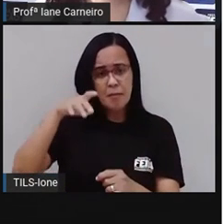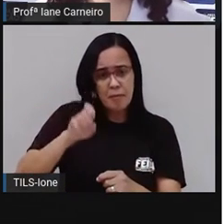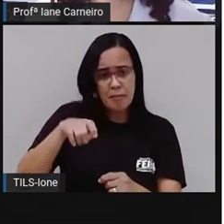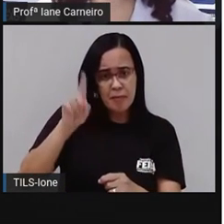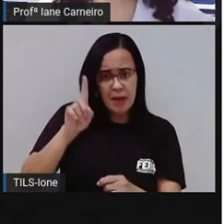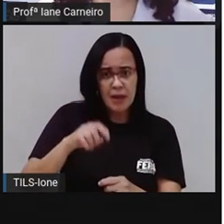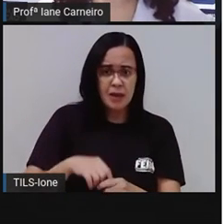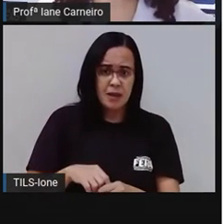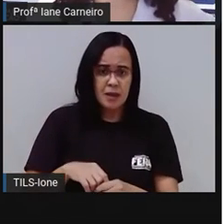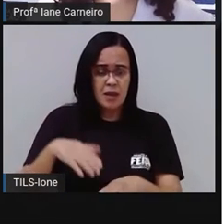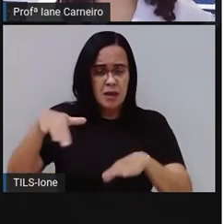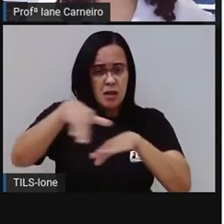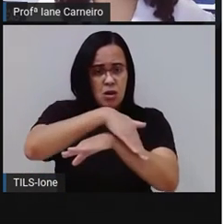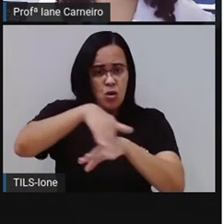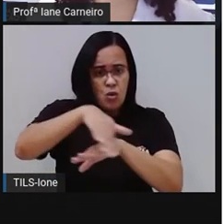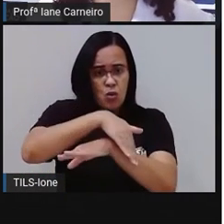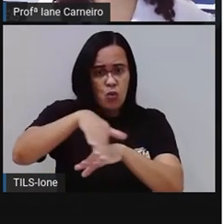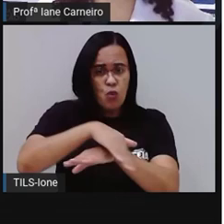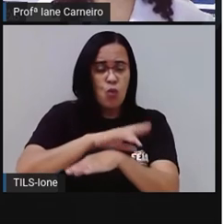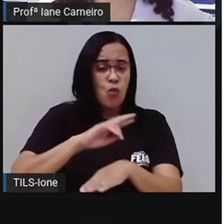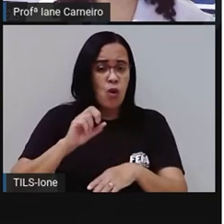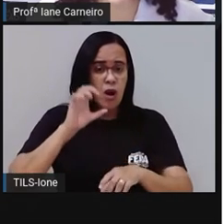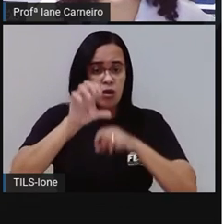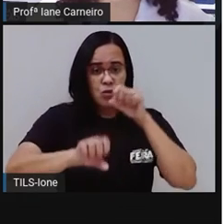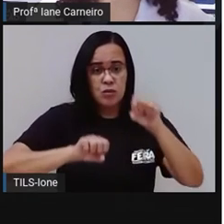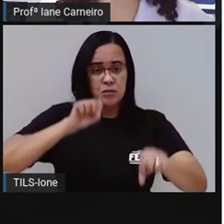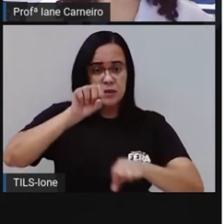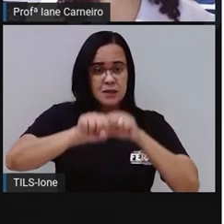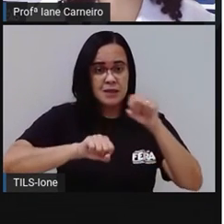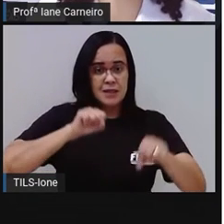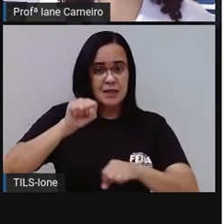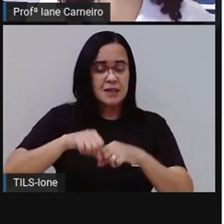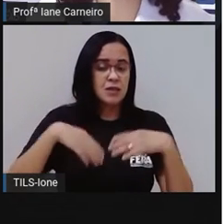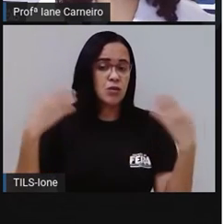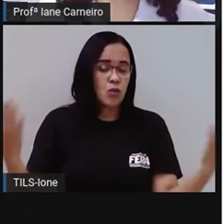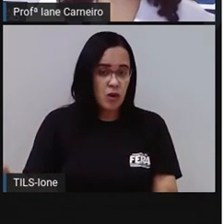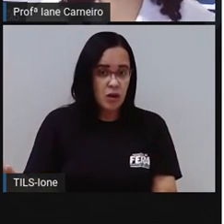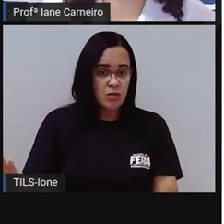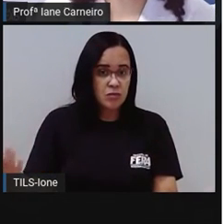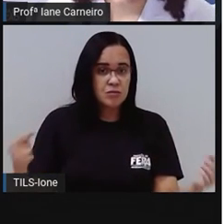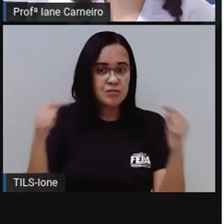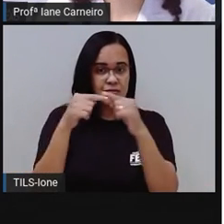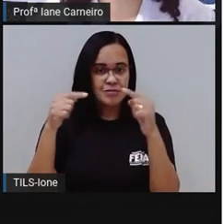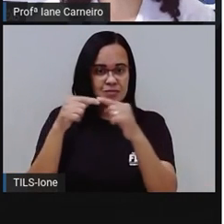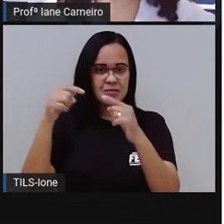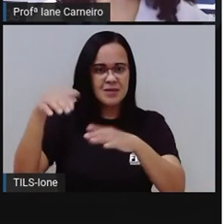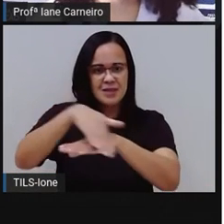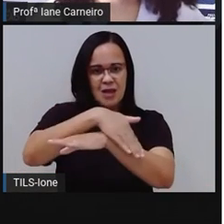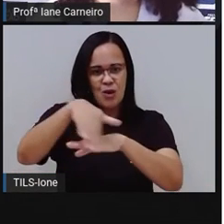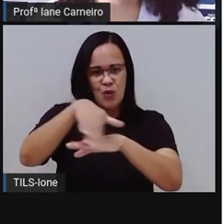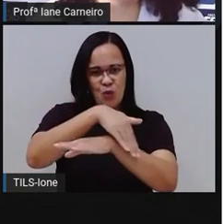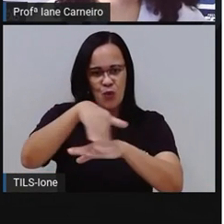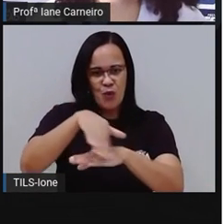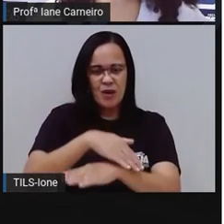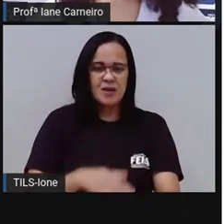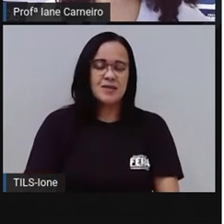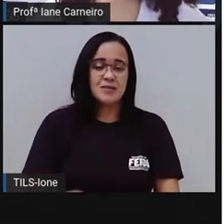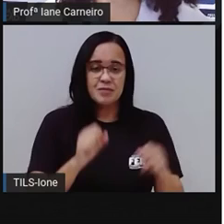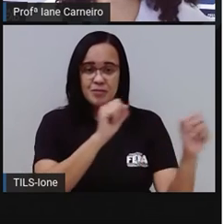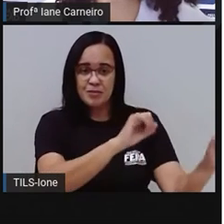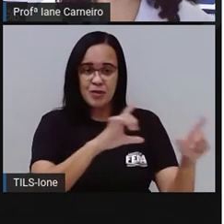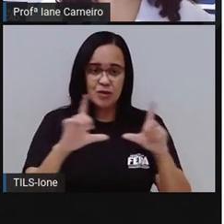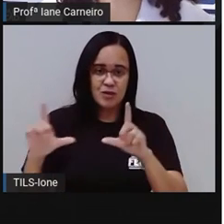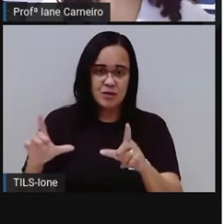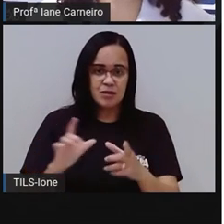gente anda, né? A bicicleta também. Só pode ser o que? A rua. Muito bom. Próximo.